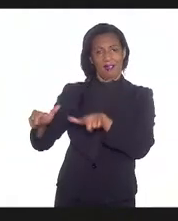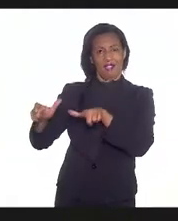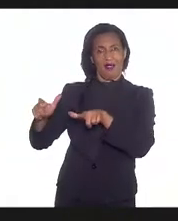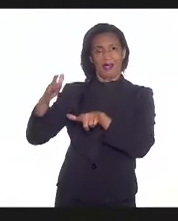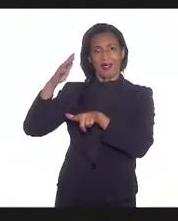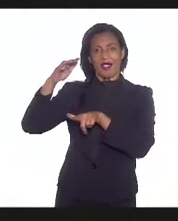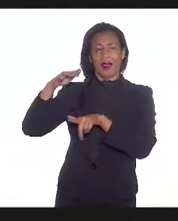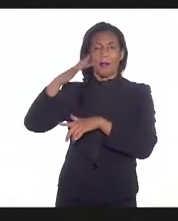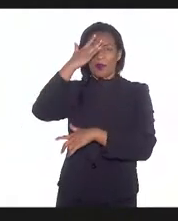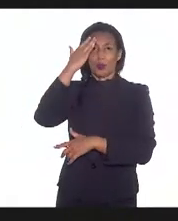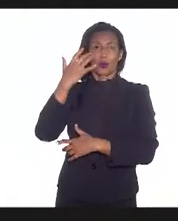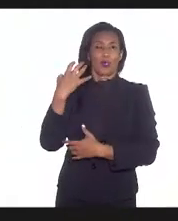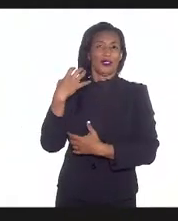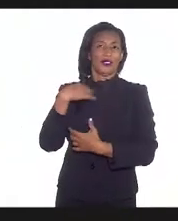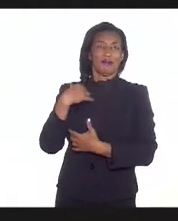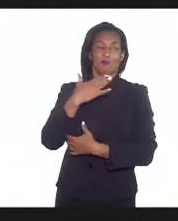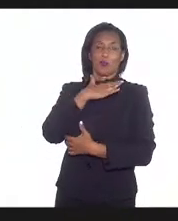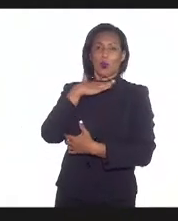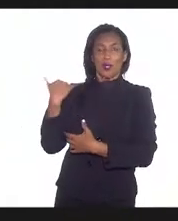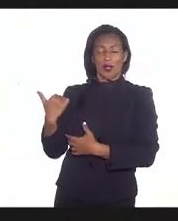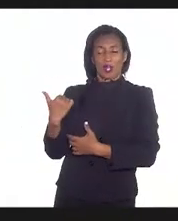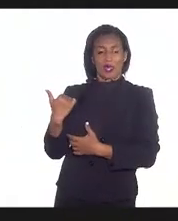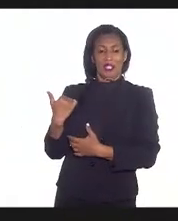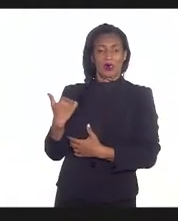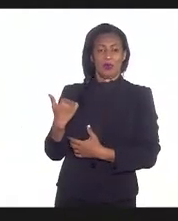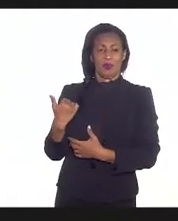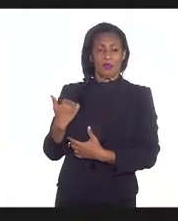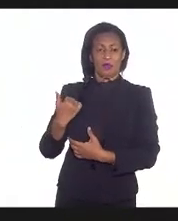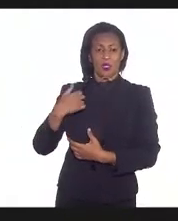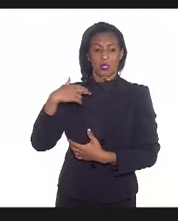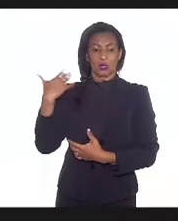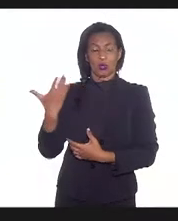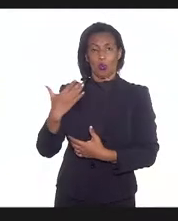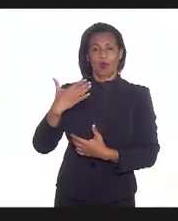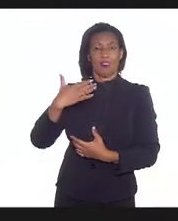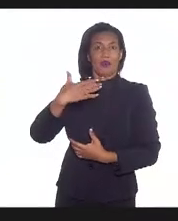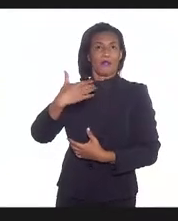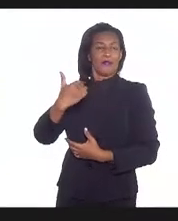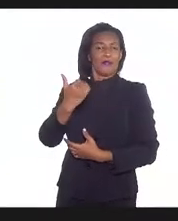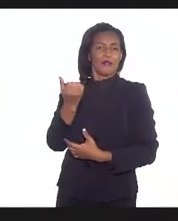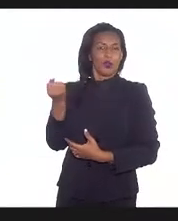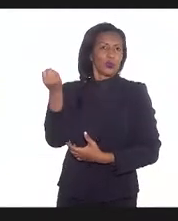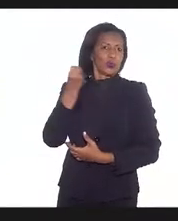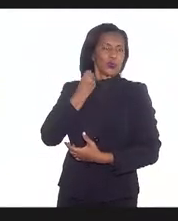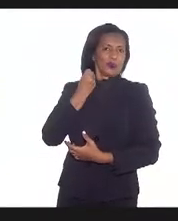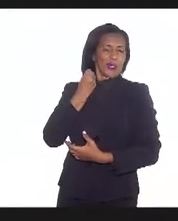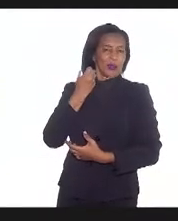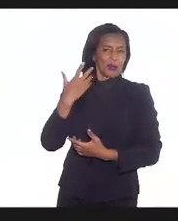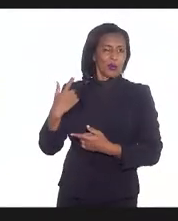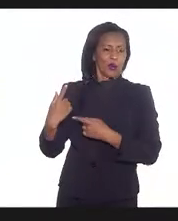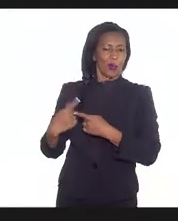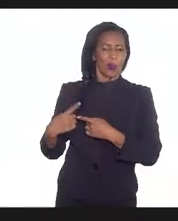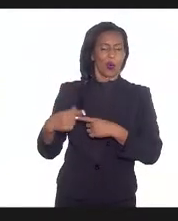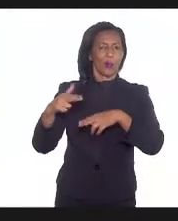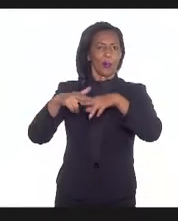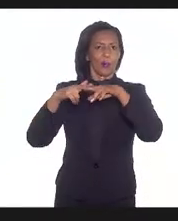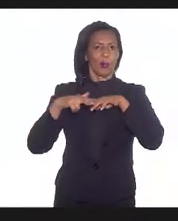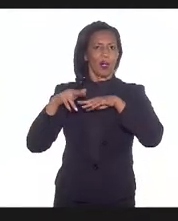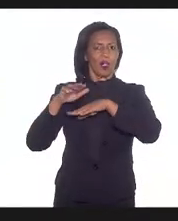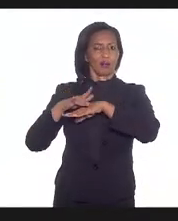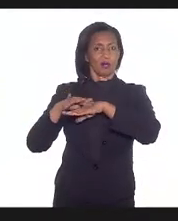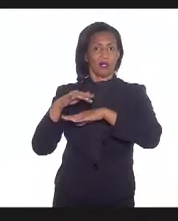um suicídio dentro do hotel. A gente teve um suicídio mergulhador dentro de um hotel, teve o suicídio de um